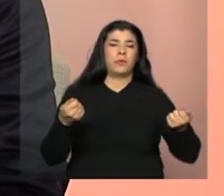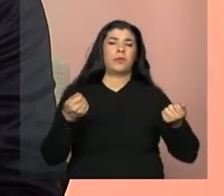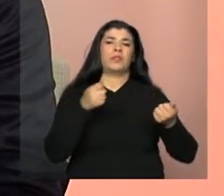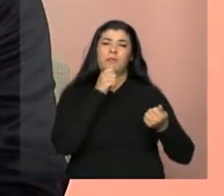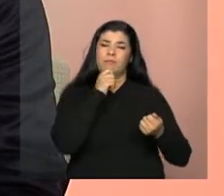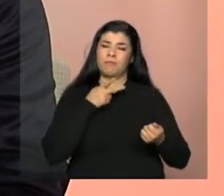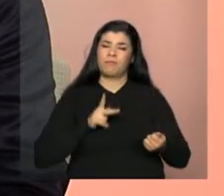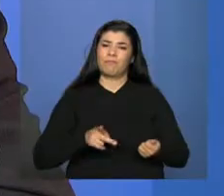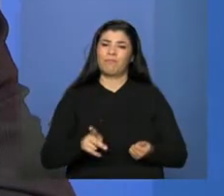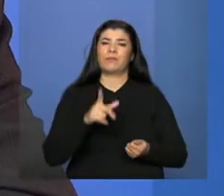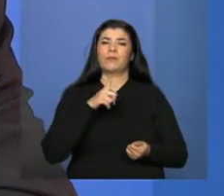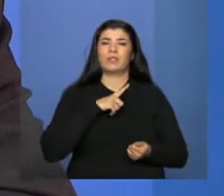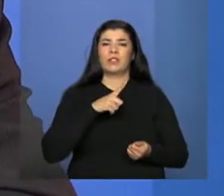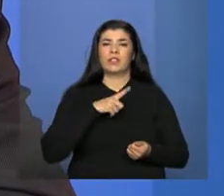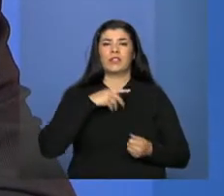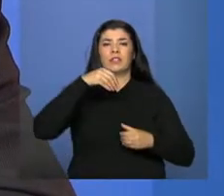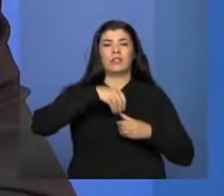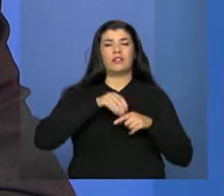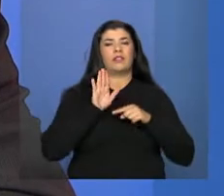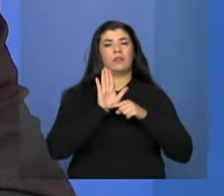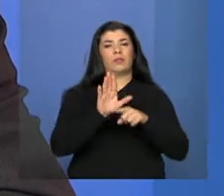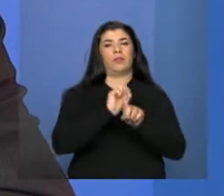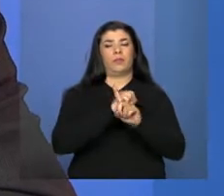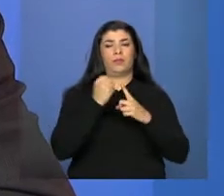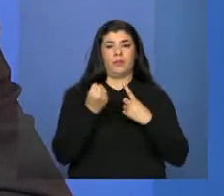há muito forte na área da assistência social.